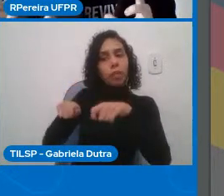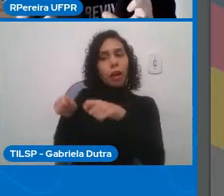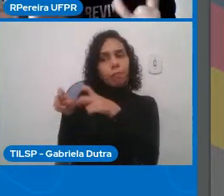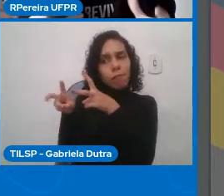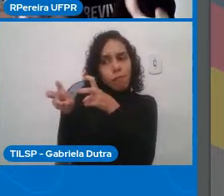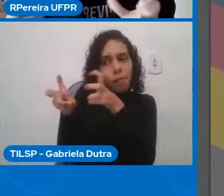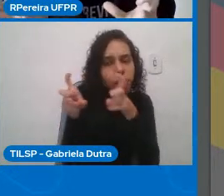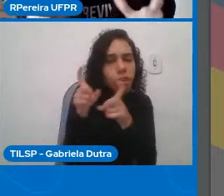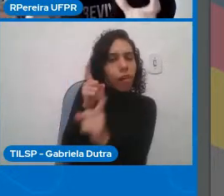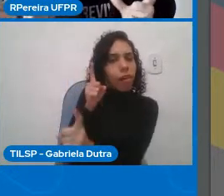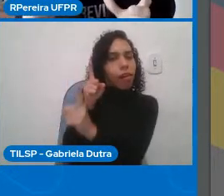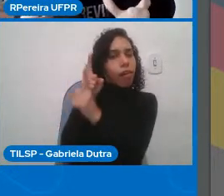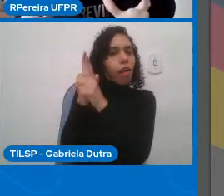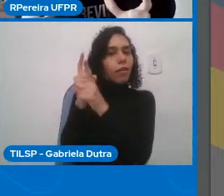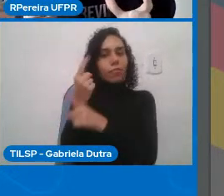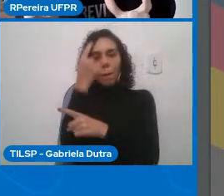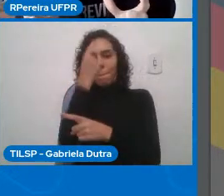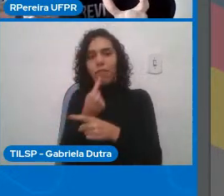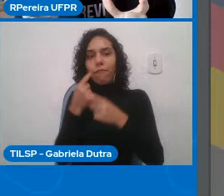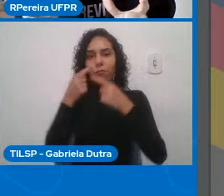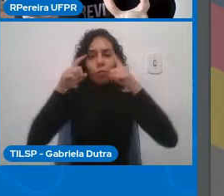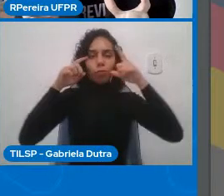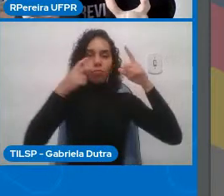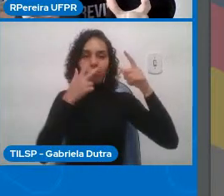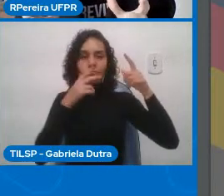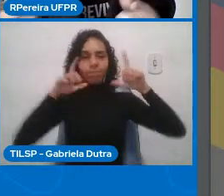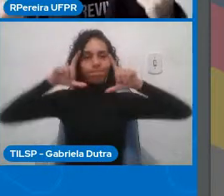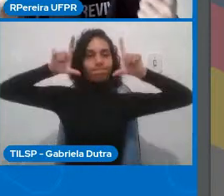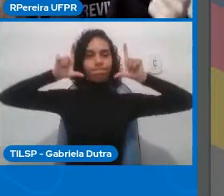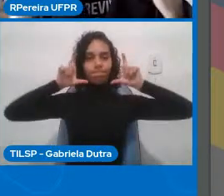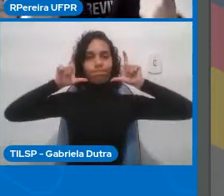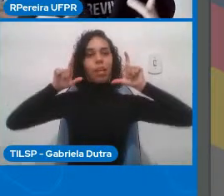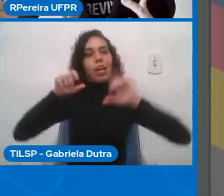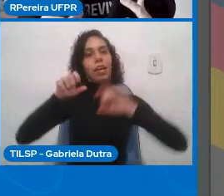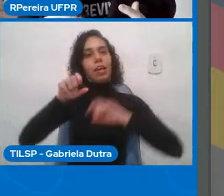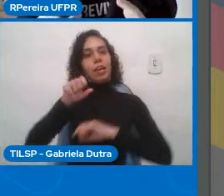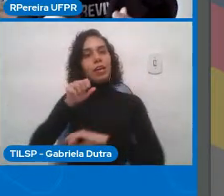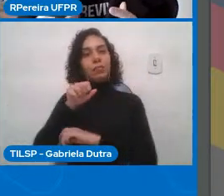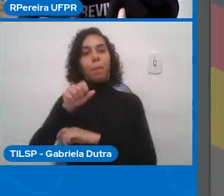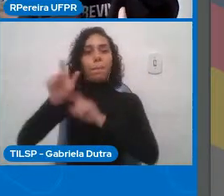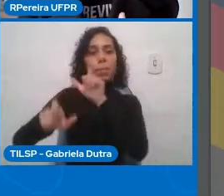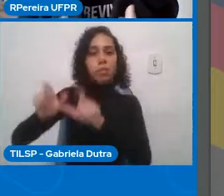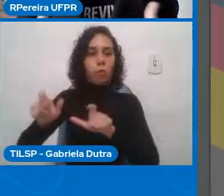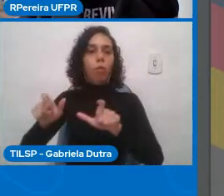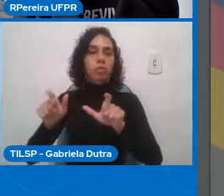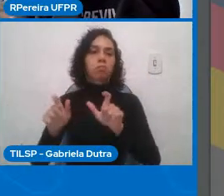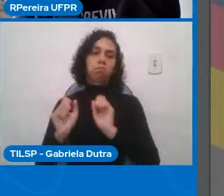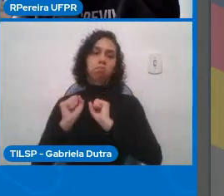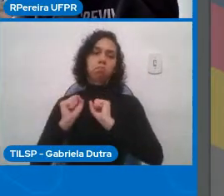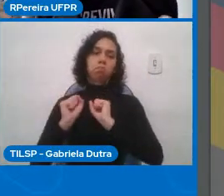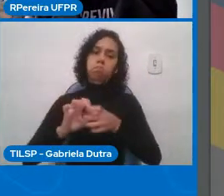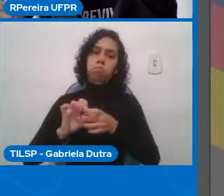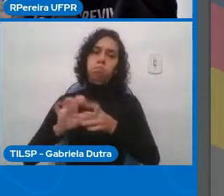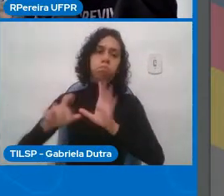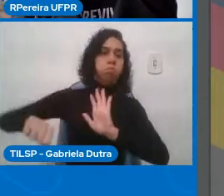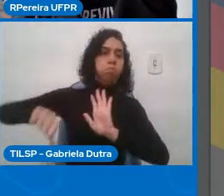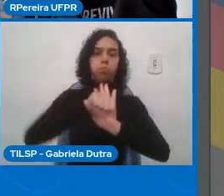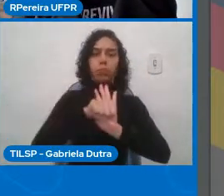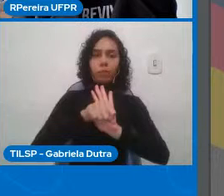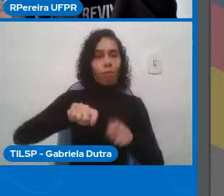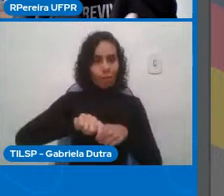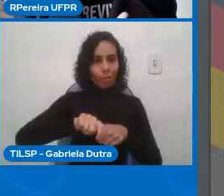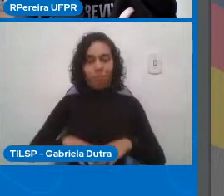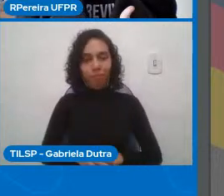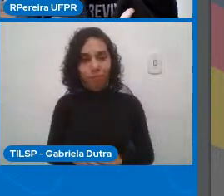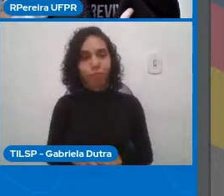Então, nesses dois exemplos há uma falta de consciência sobre os possíveis impactos que isso causa,